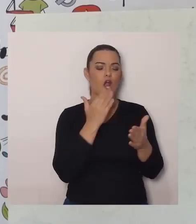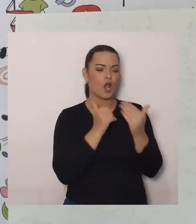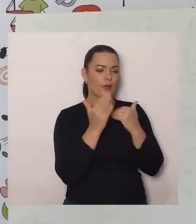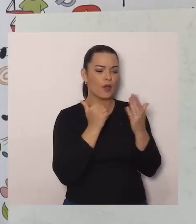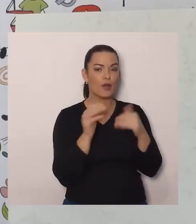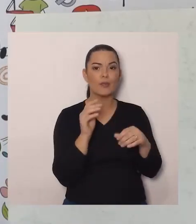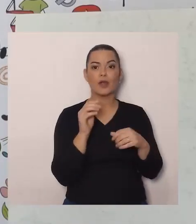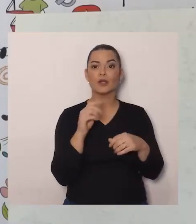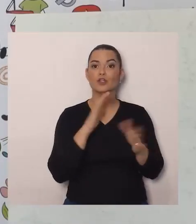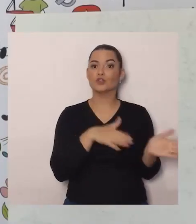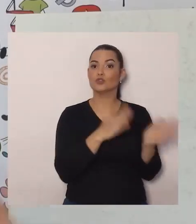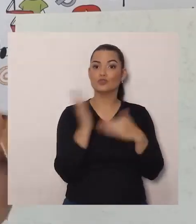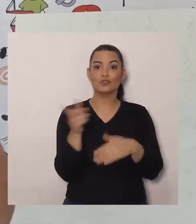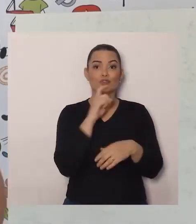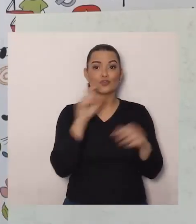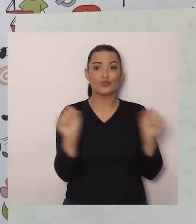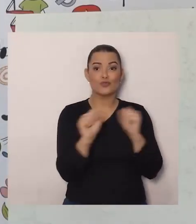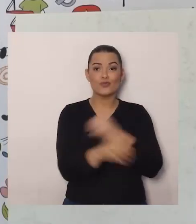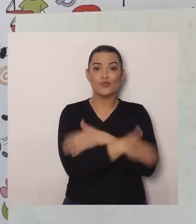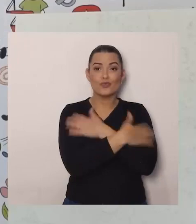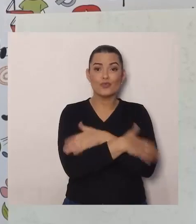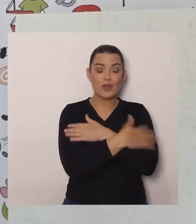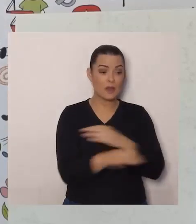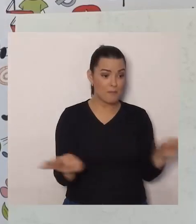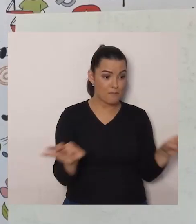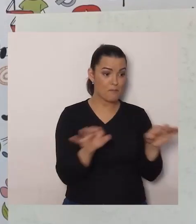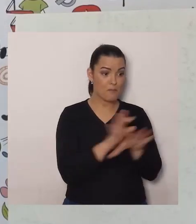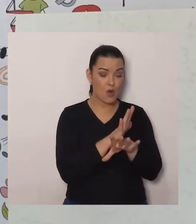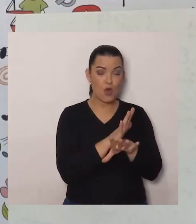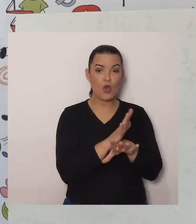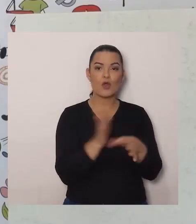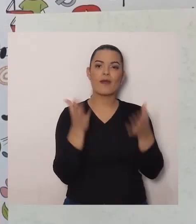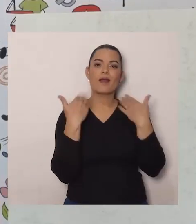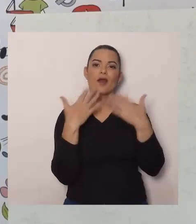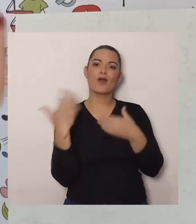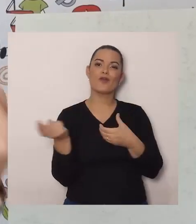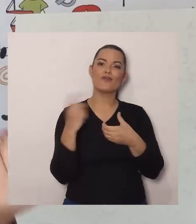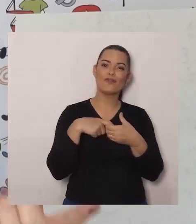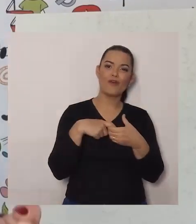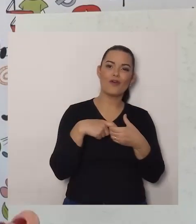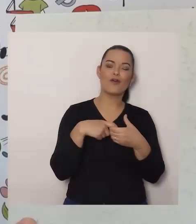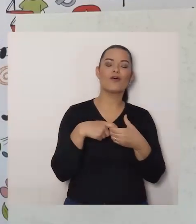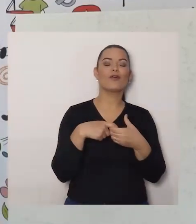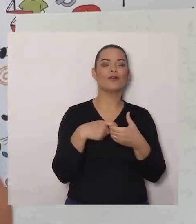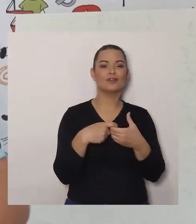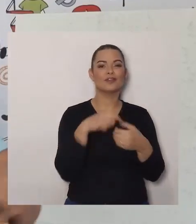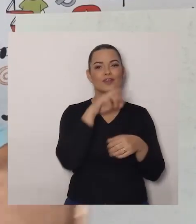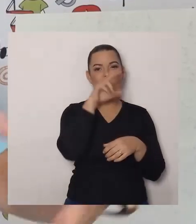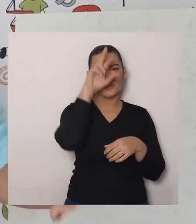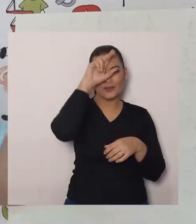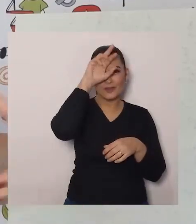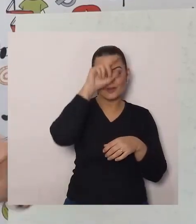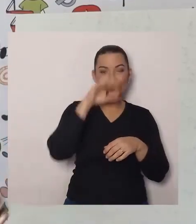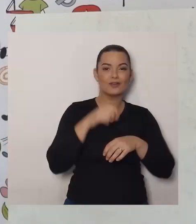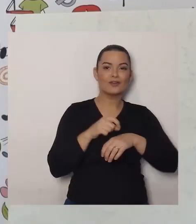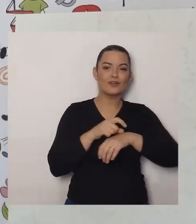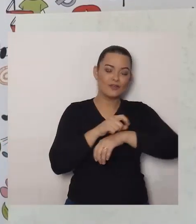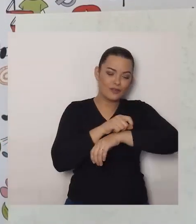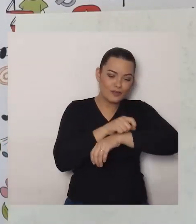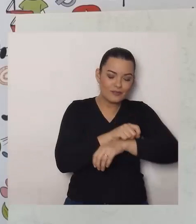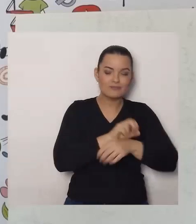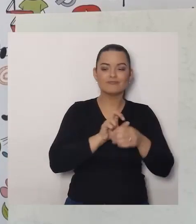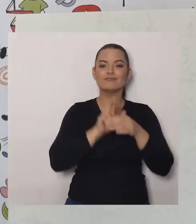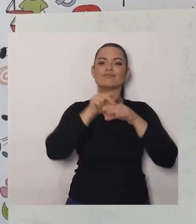De novo, Acontecendo, Então, Pela observação, De tudo que acontece, Ali, No